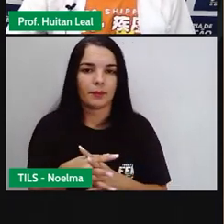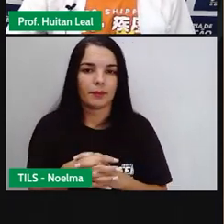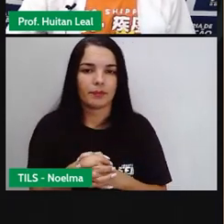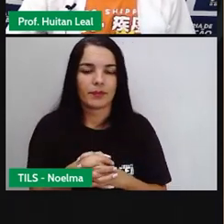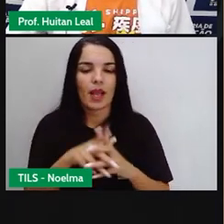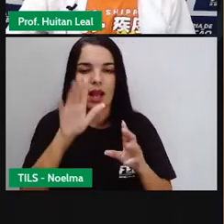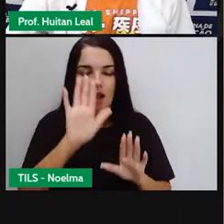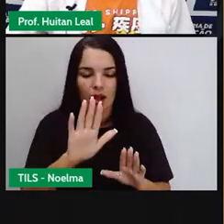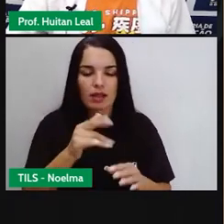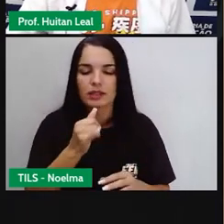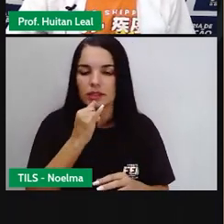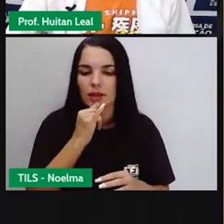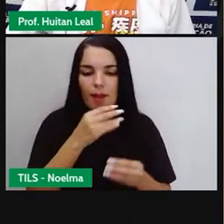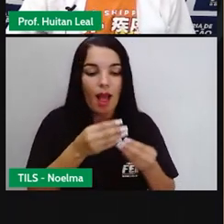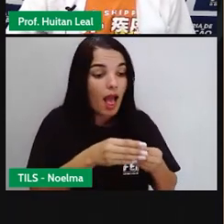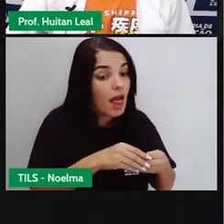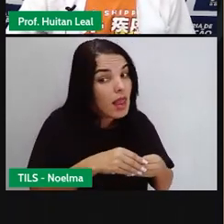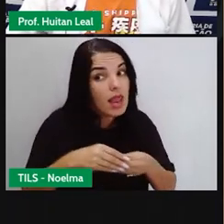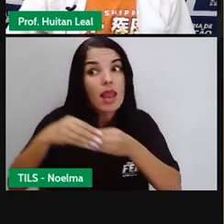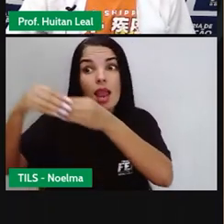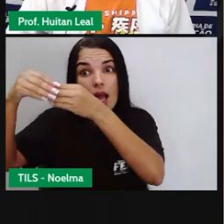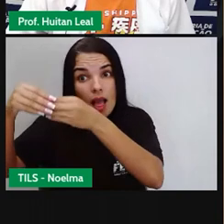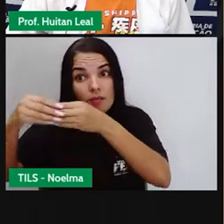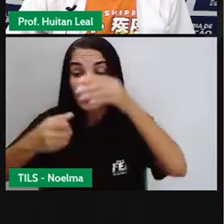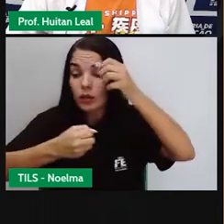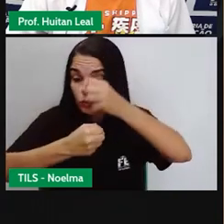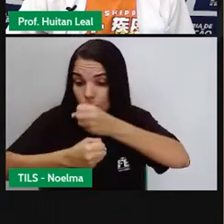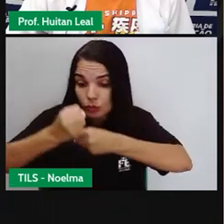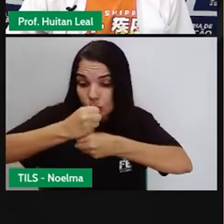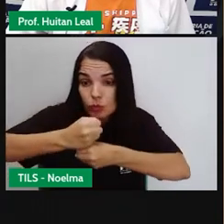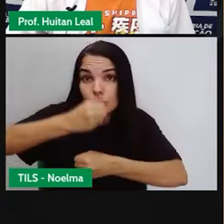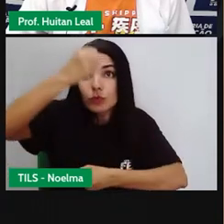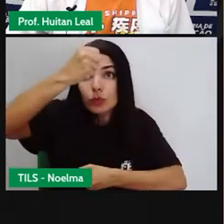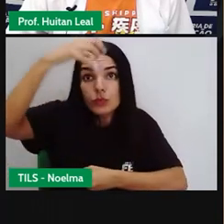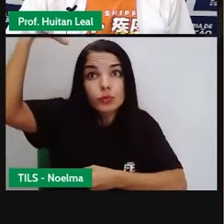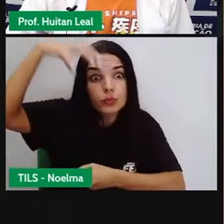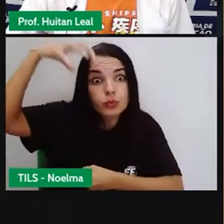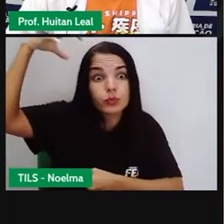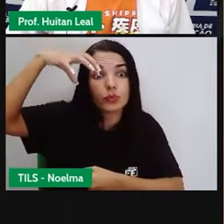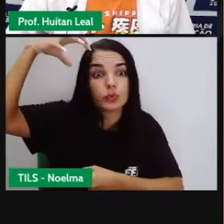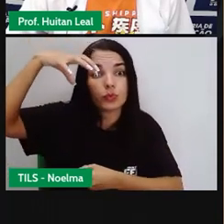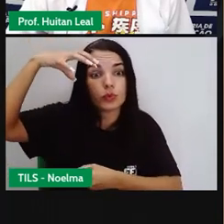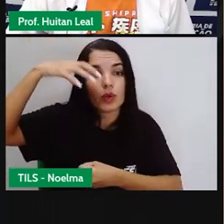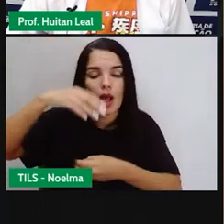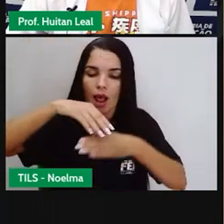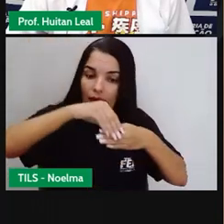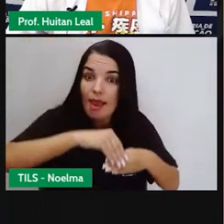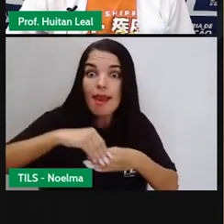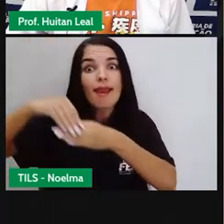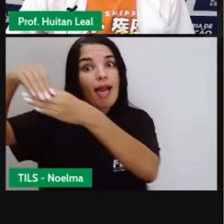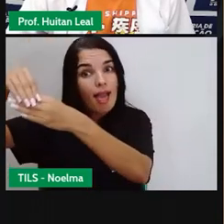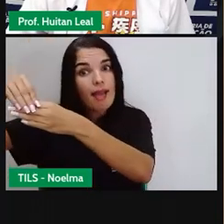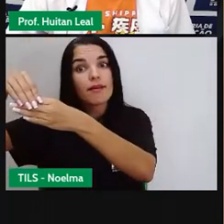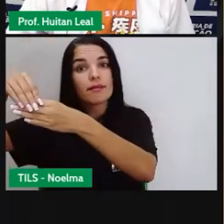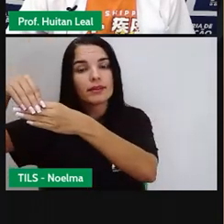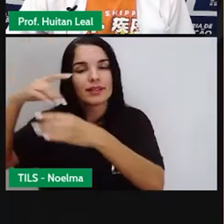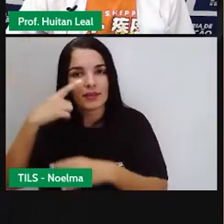Leve um guarda-chuva. Então, quando eu faço um pedido, dou uma ordem,